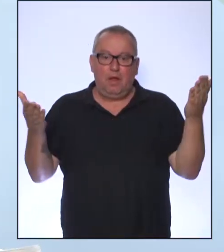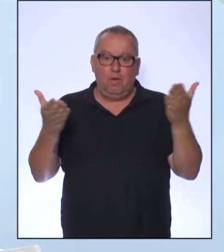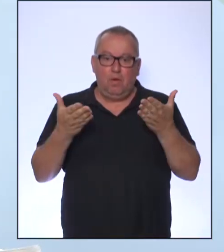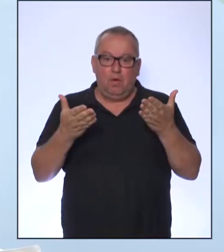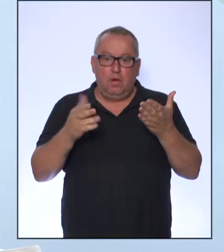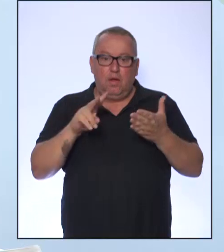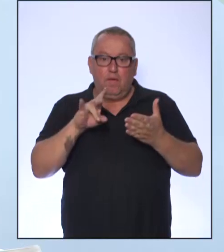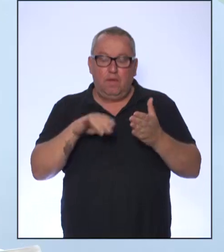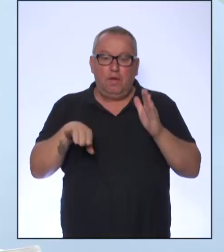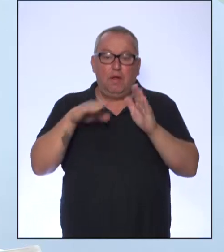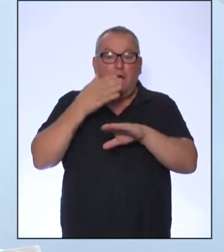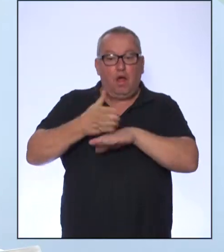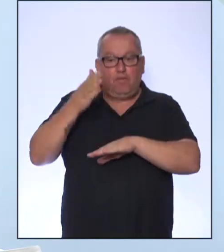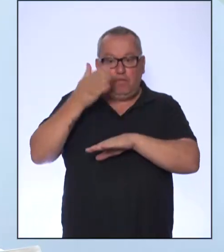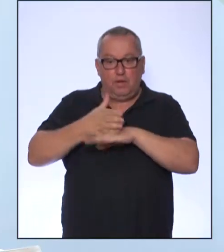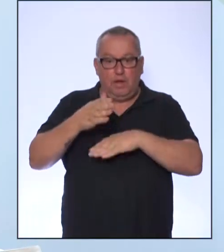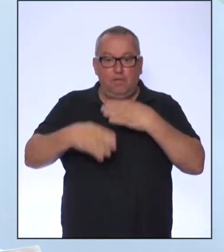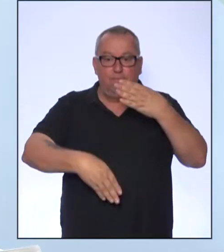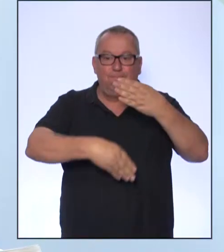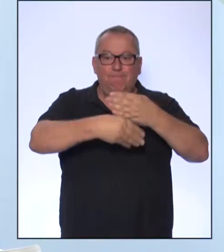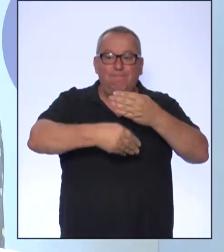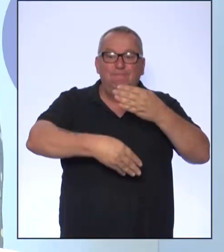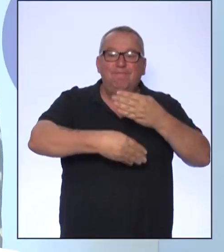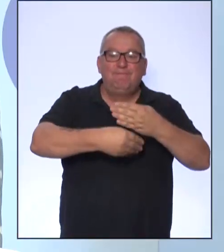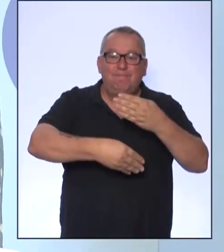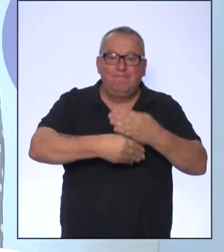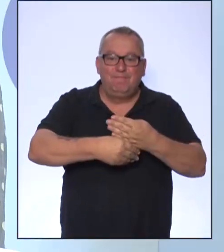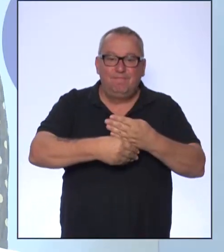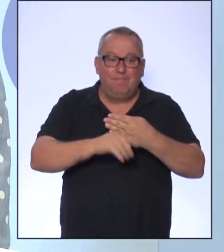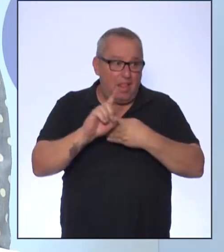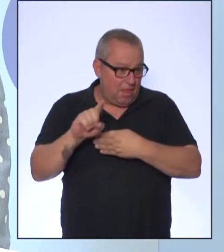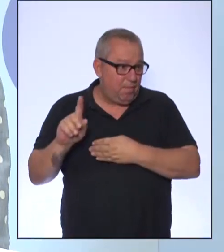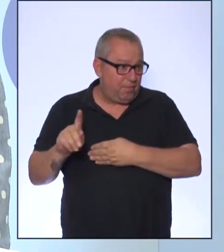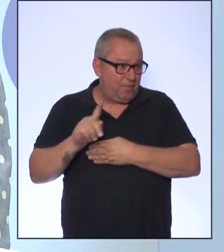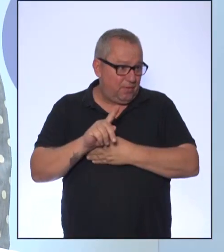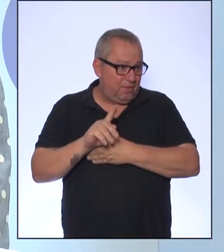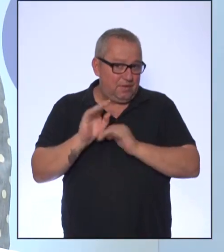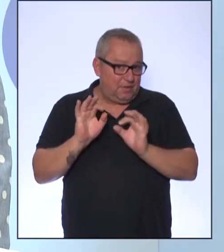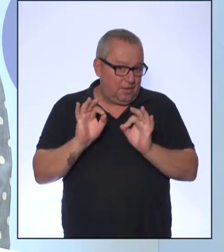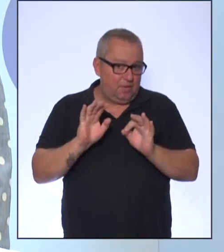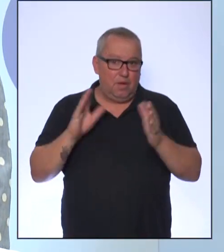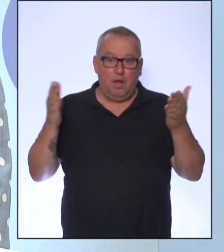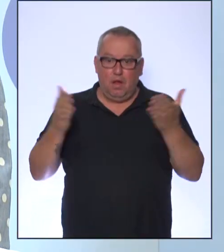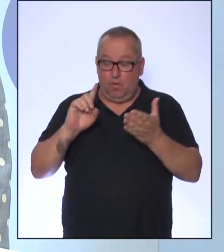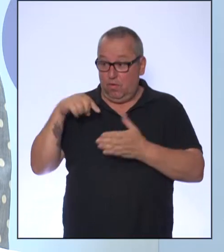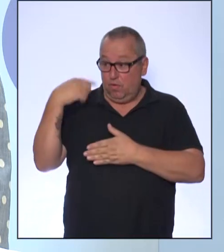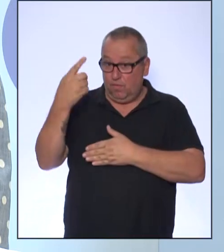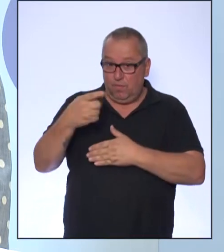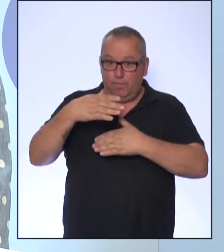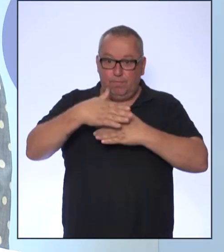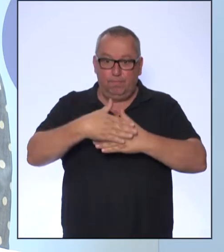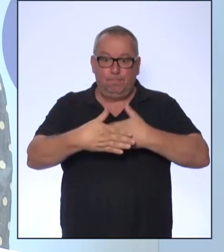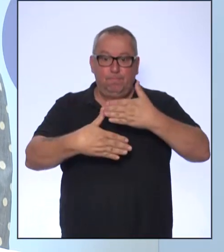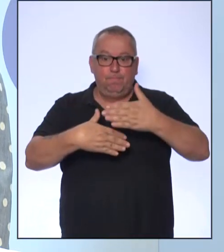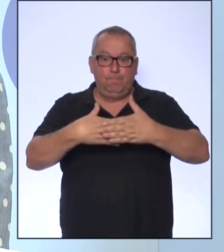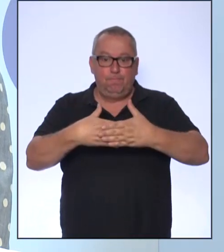chegando à nossa atividade complementar, não professora Milene? Isso. Agora nós vamos para o nosso próximo slide.